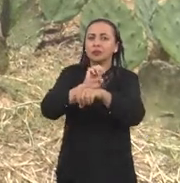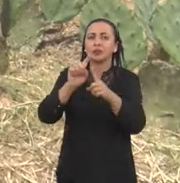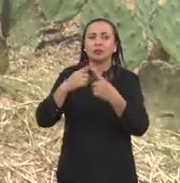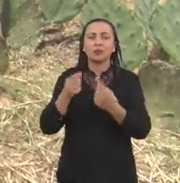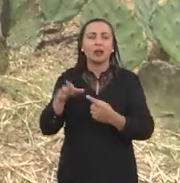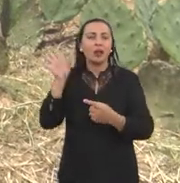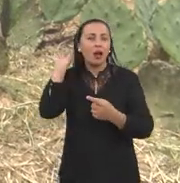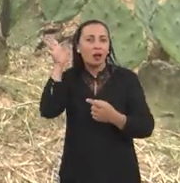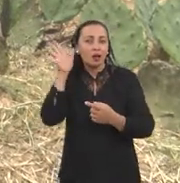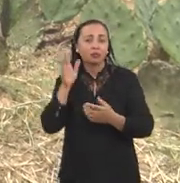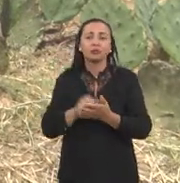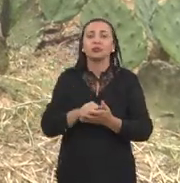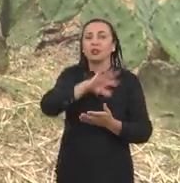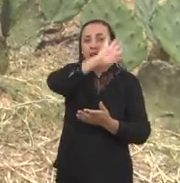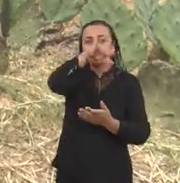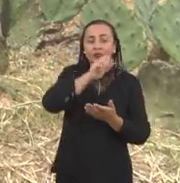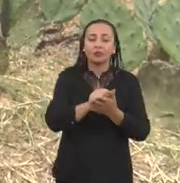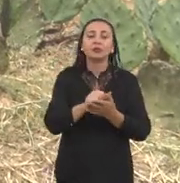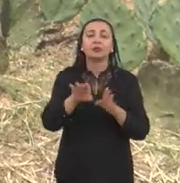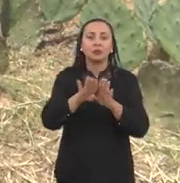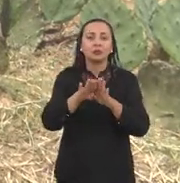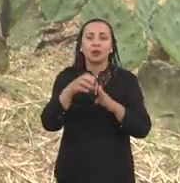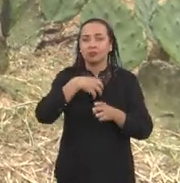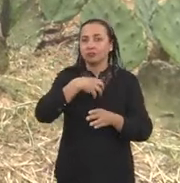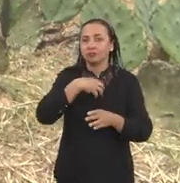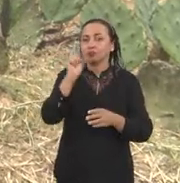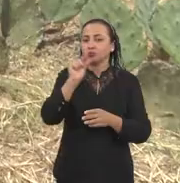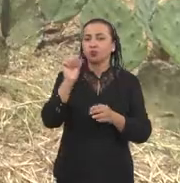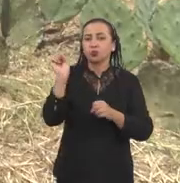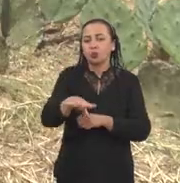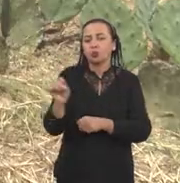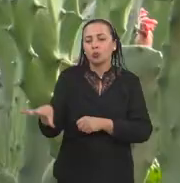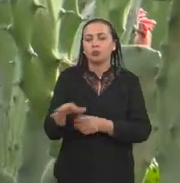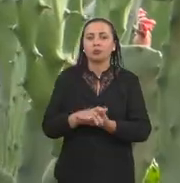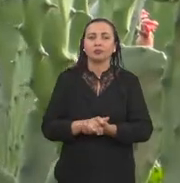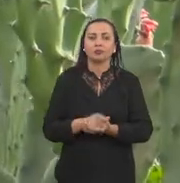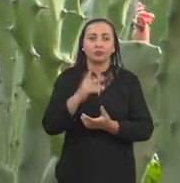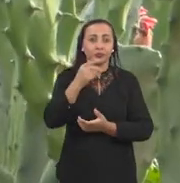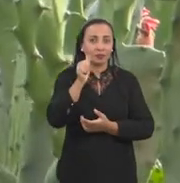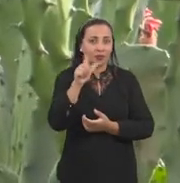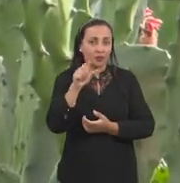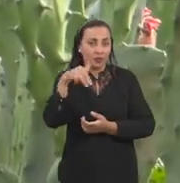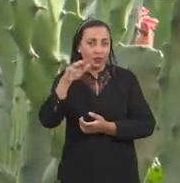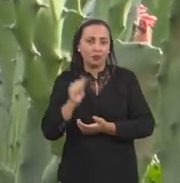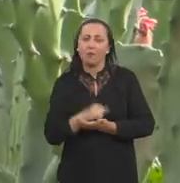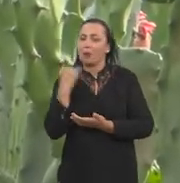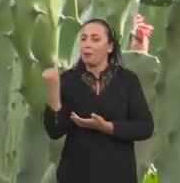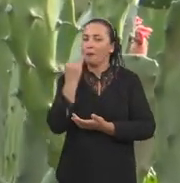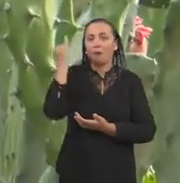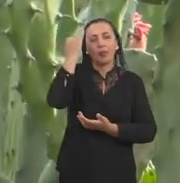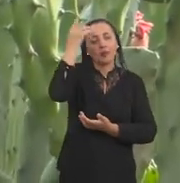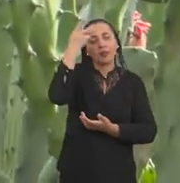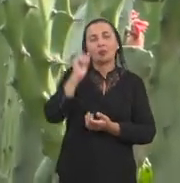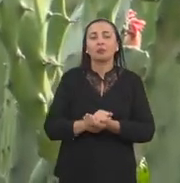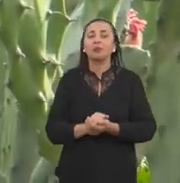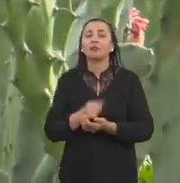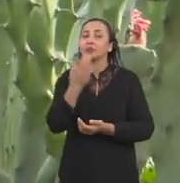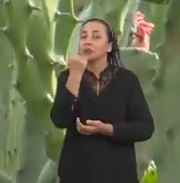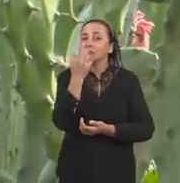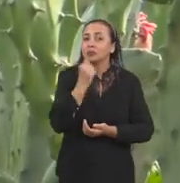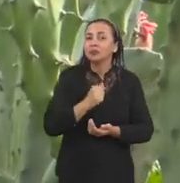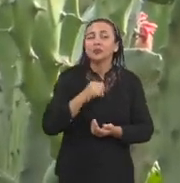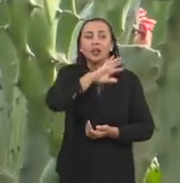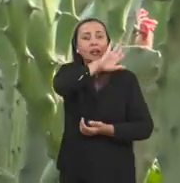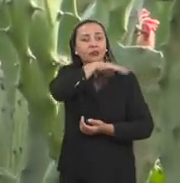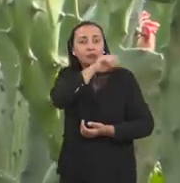cultivada no Estado, mas a orelha de elefante e a baiana são pouco cultivadas. A palma é uma cultura muito importante para garantir a